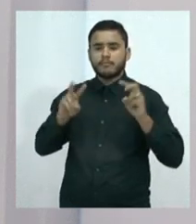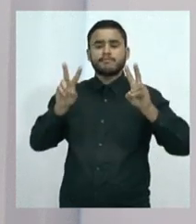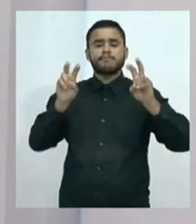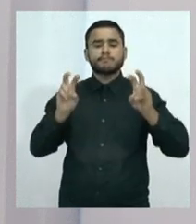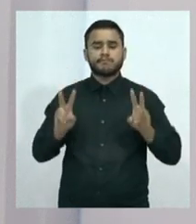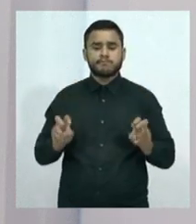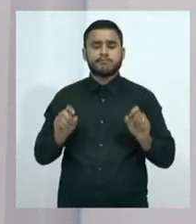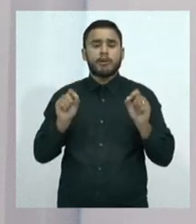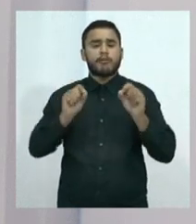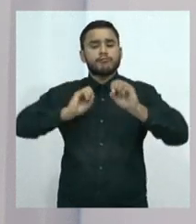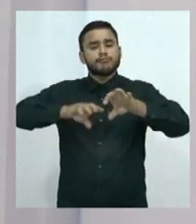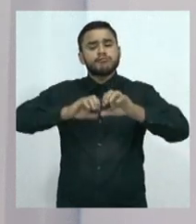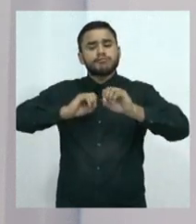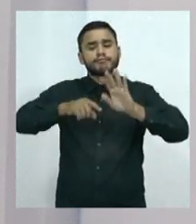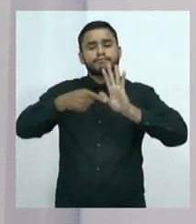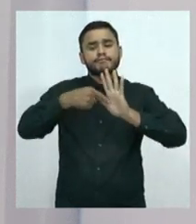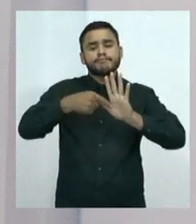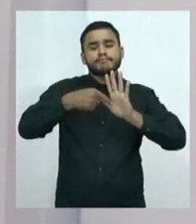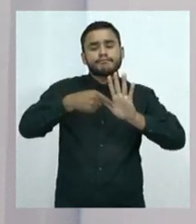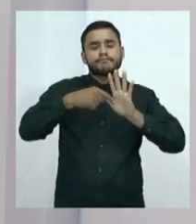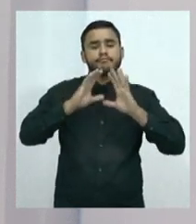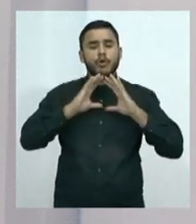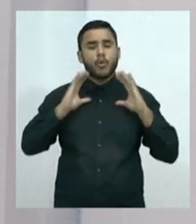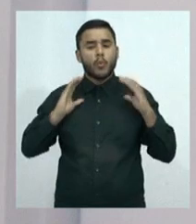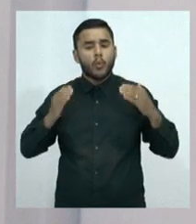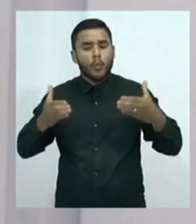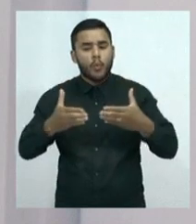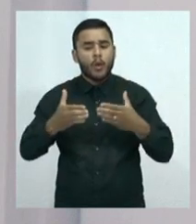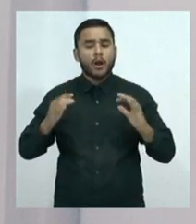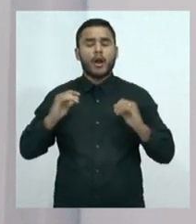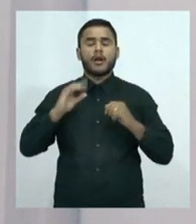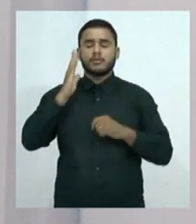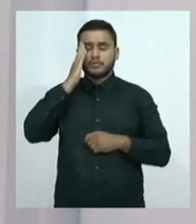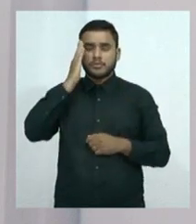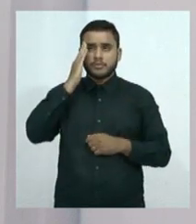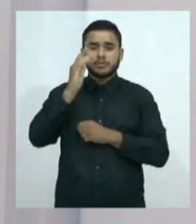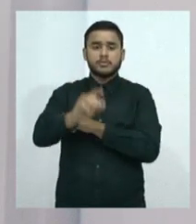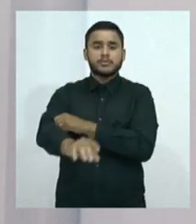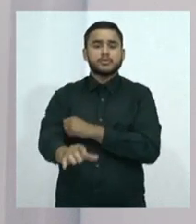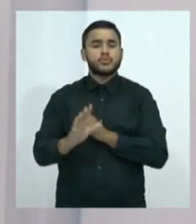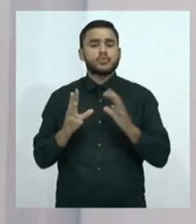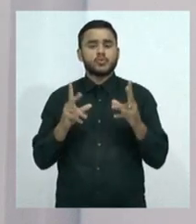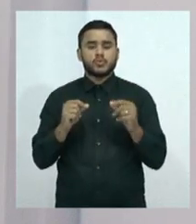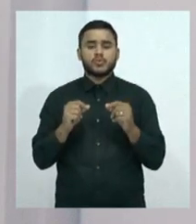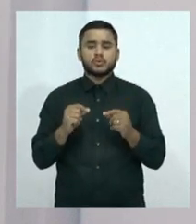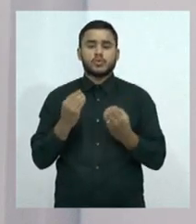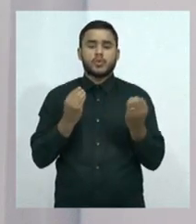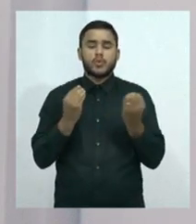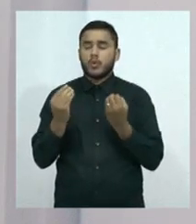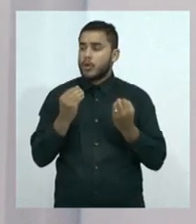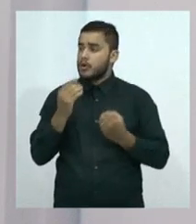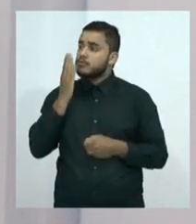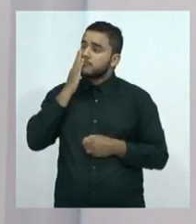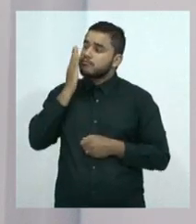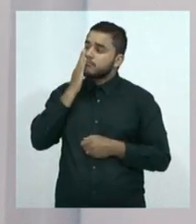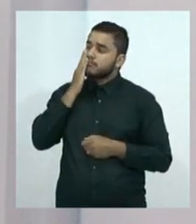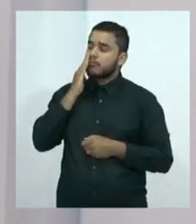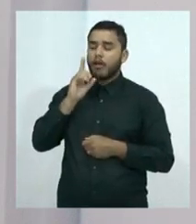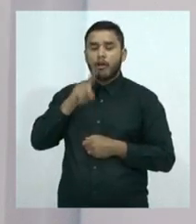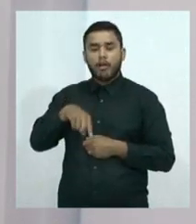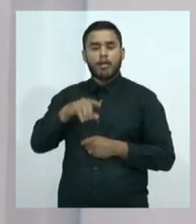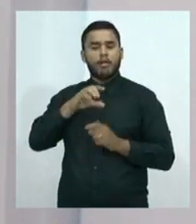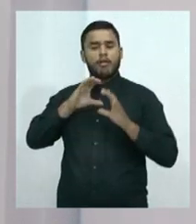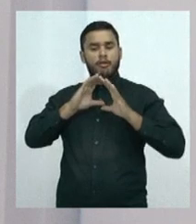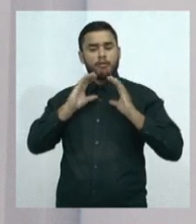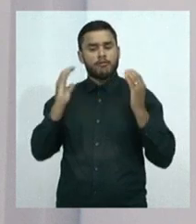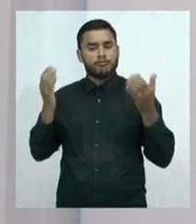multidisciplinar toda a questão do problema da drogadição e também das políticas públicas sobre drogas, tratando